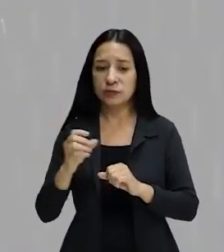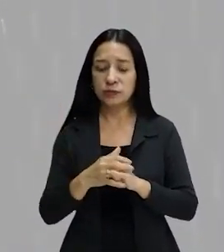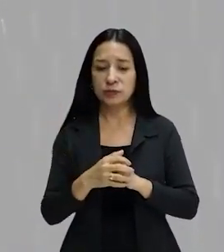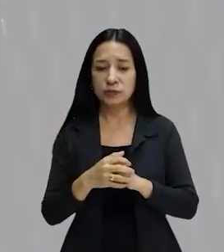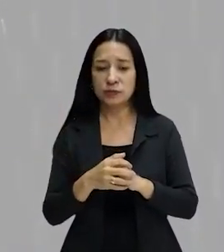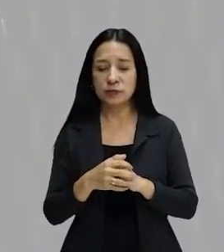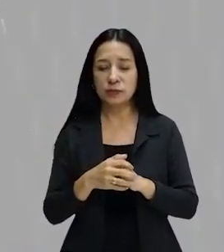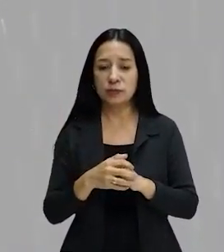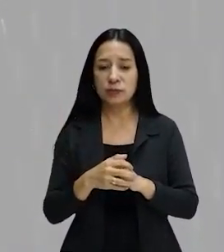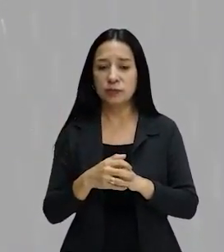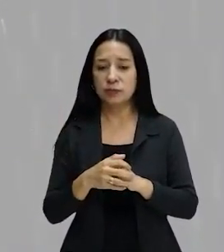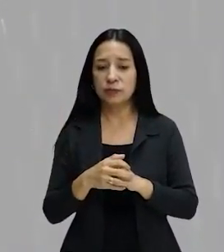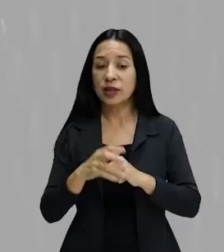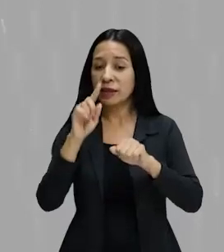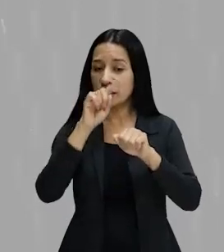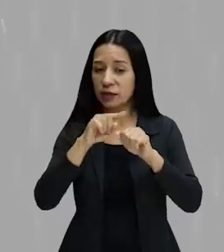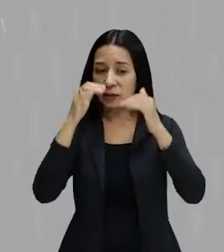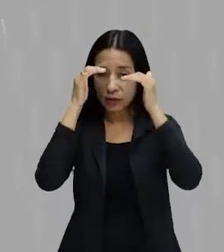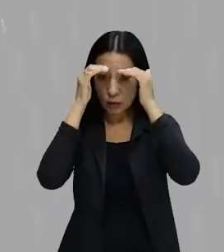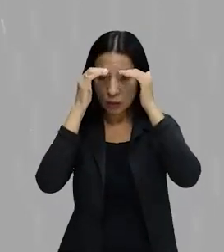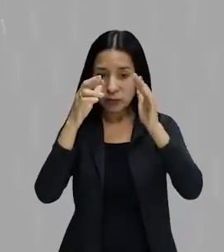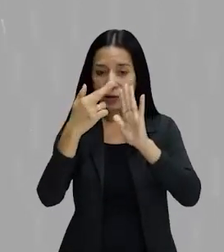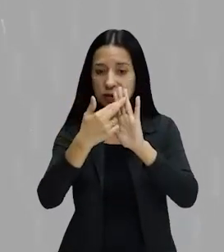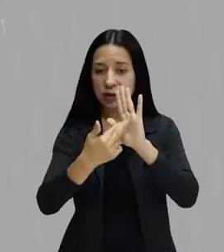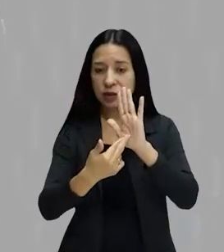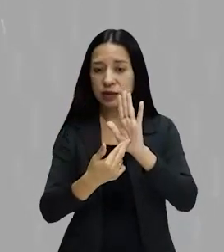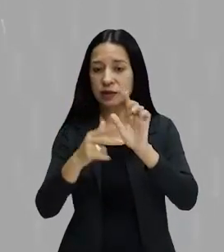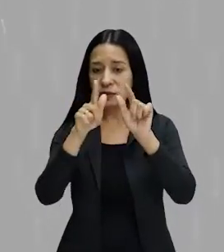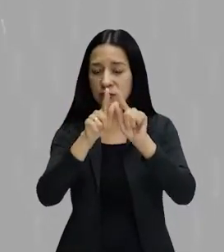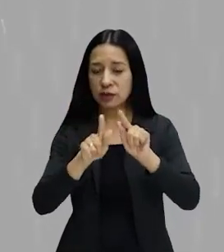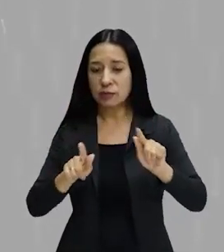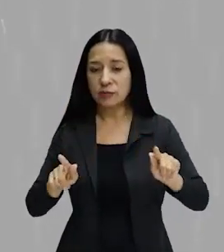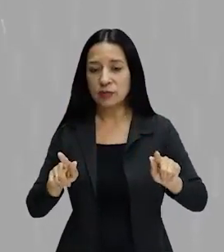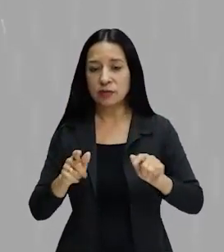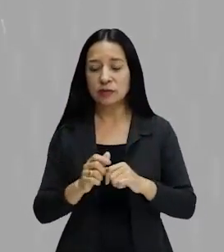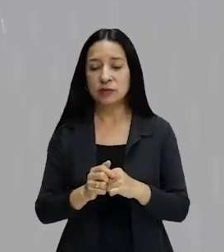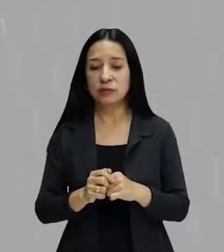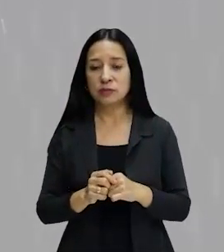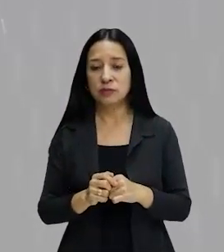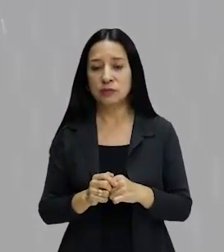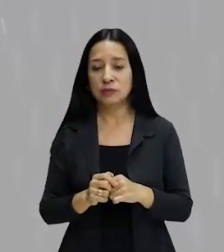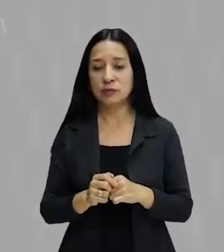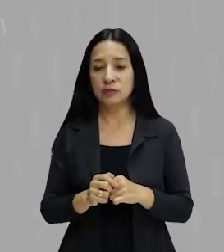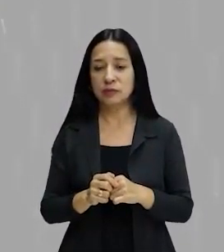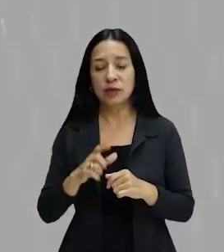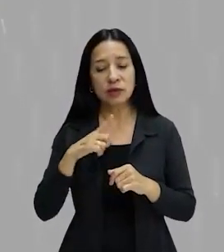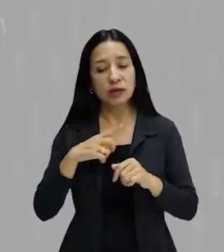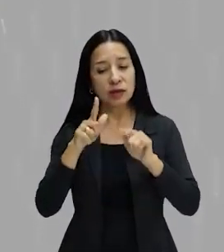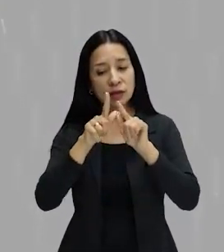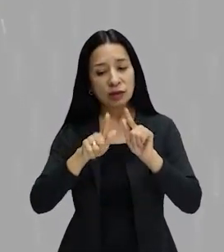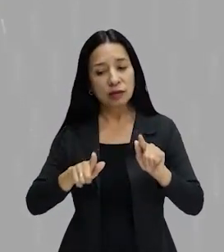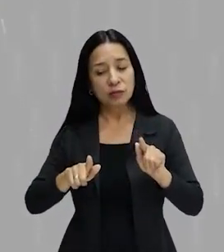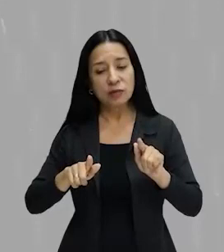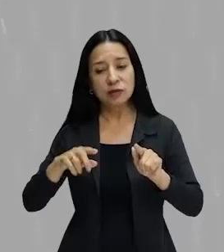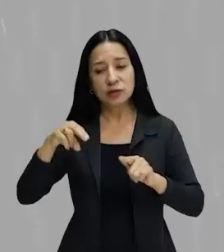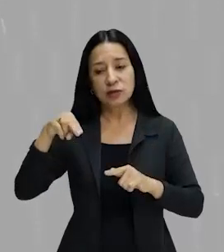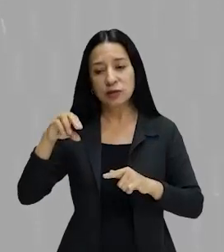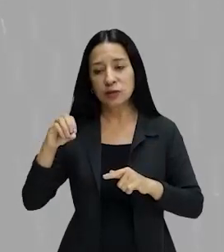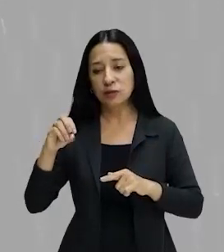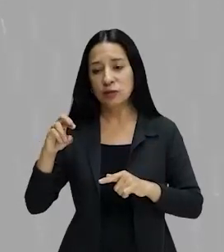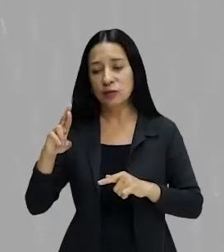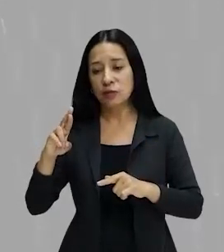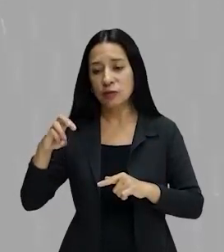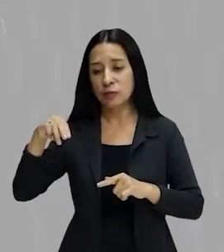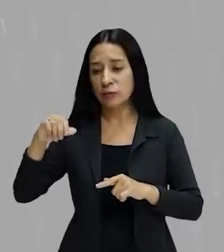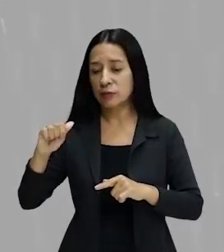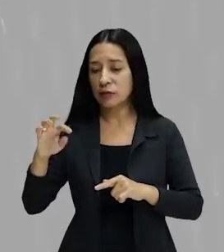A crase obedece regras lógicas da gramática. Então, existe uma gramática normativa que nós temos que estudar por conta